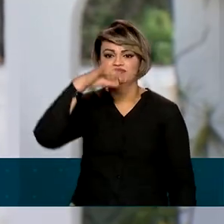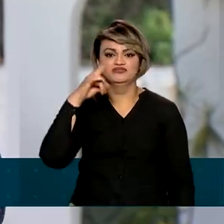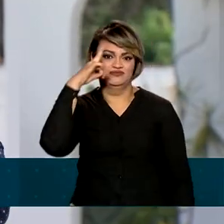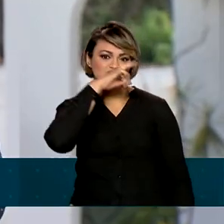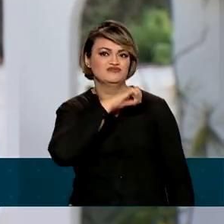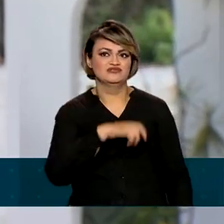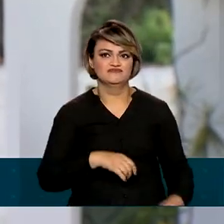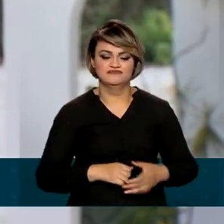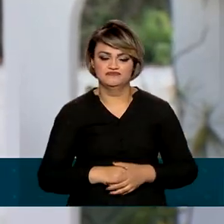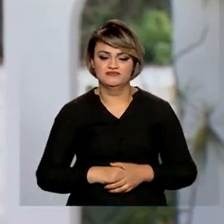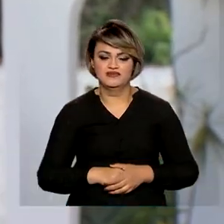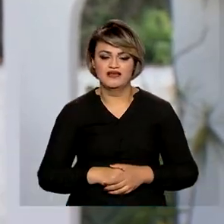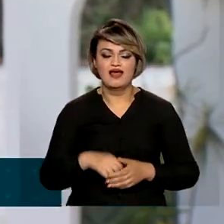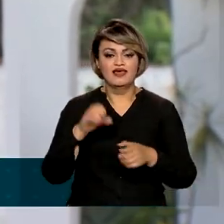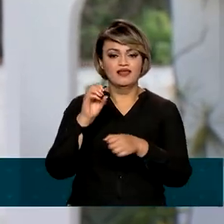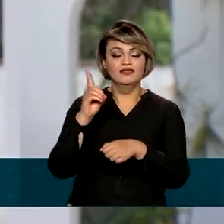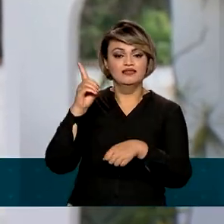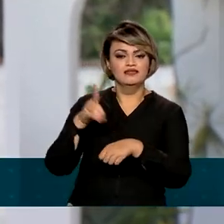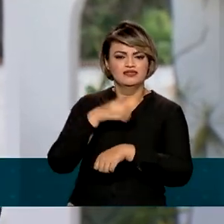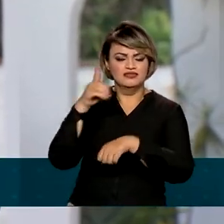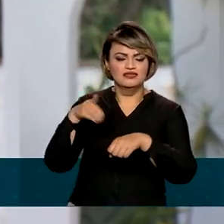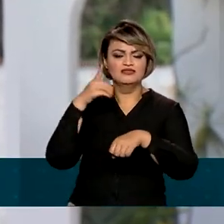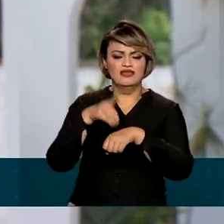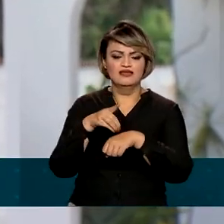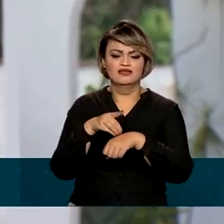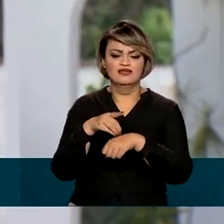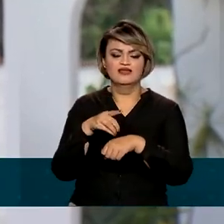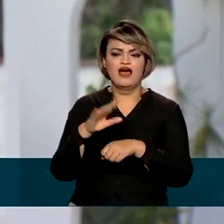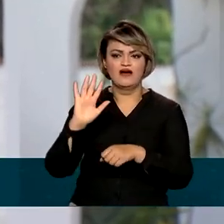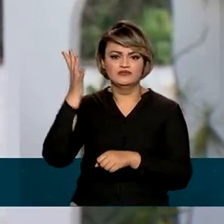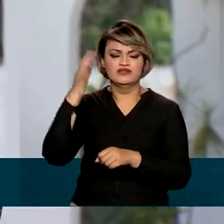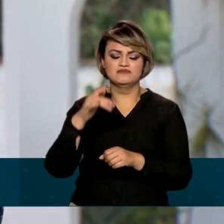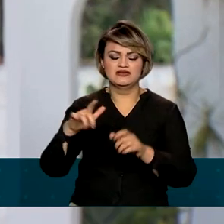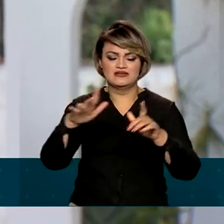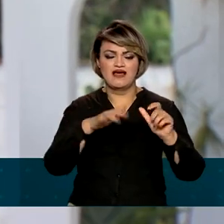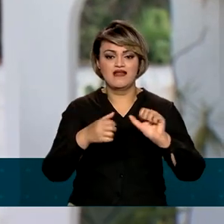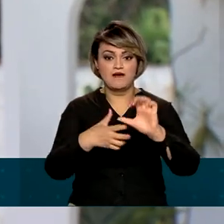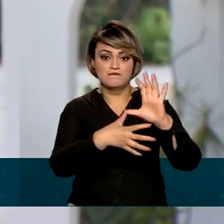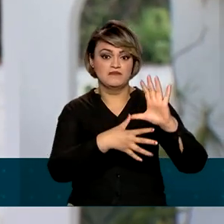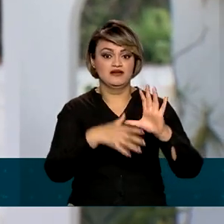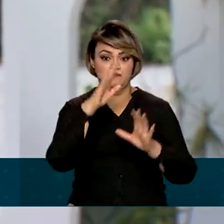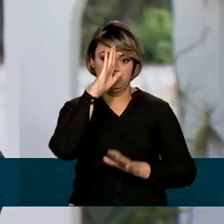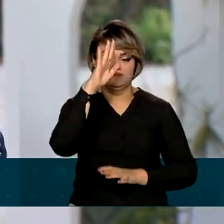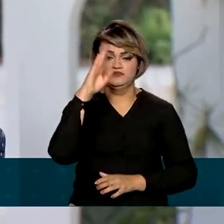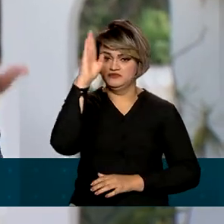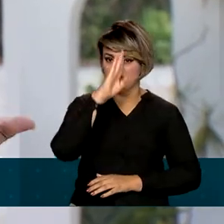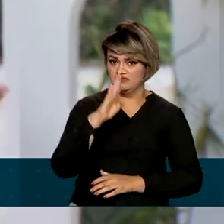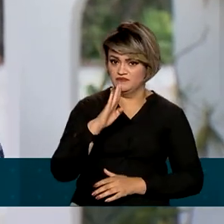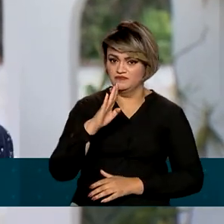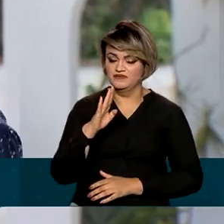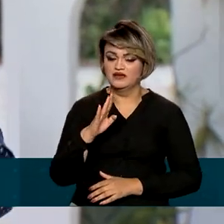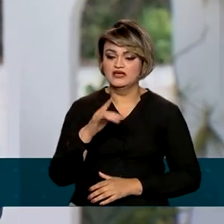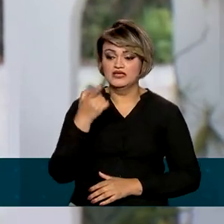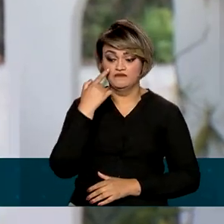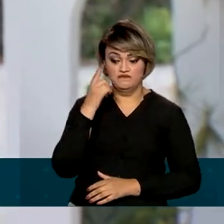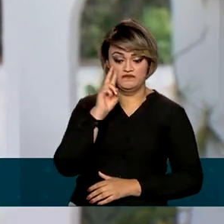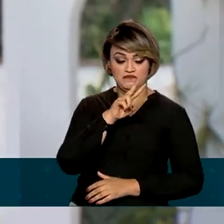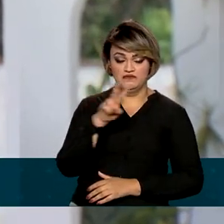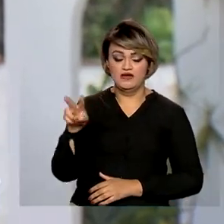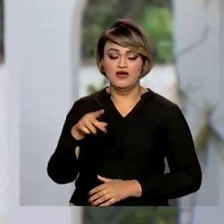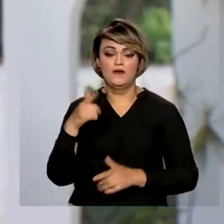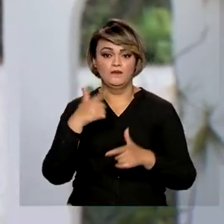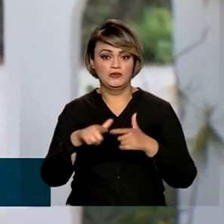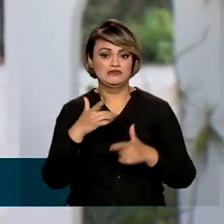A dengue é uma herbovirose urbana mais prevalente nas Américas, principalmente no Brasil, e tem se mostrado um